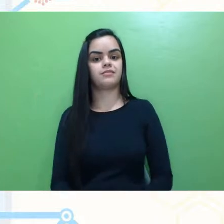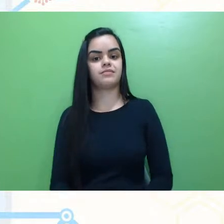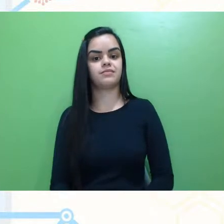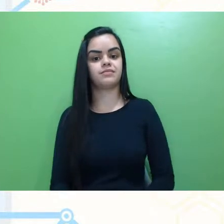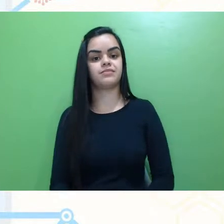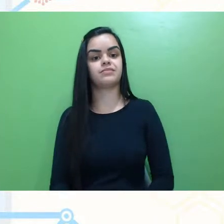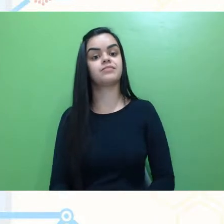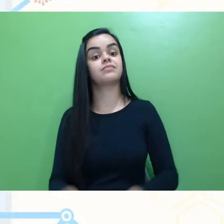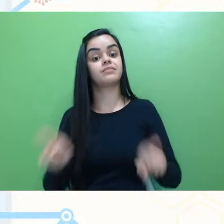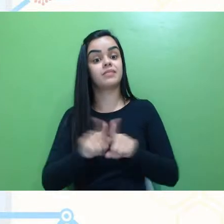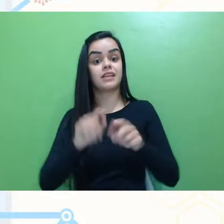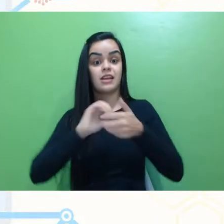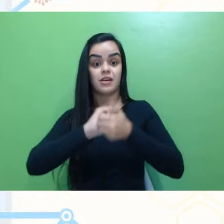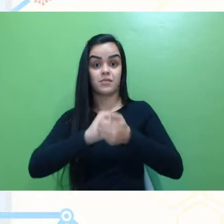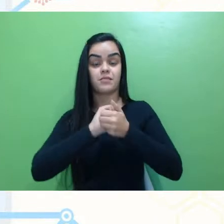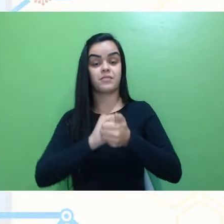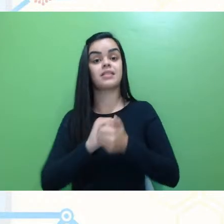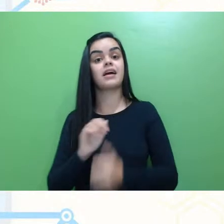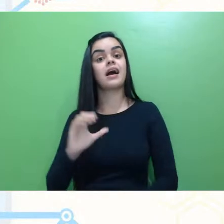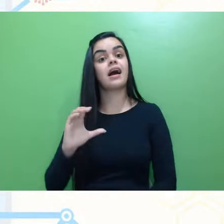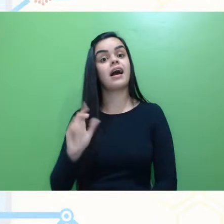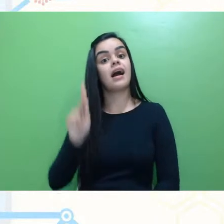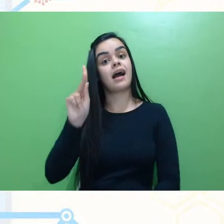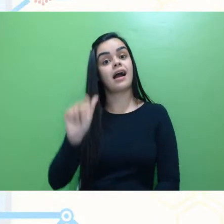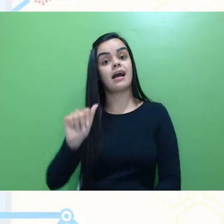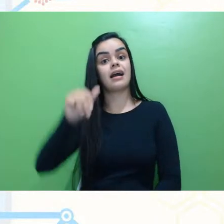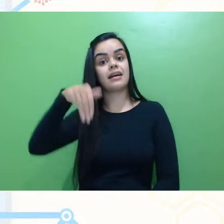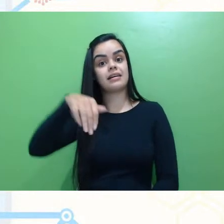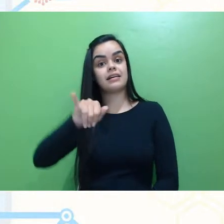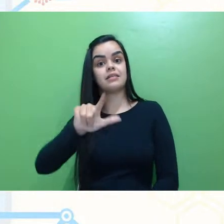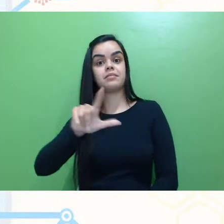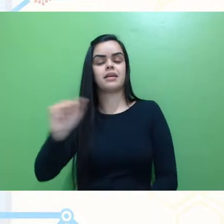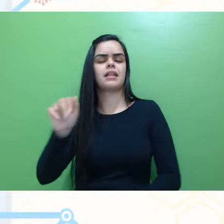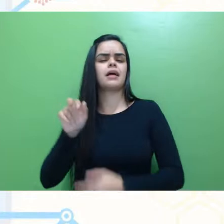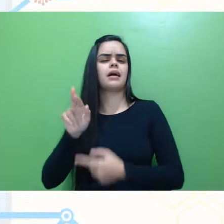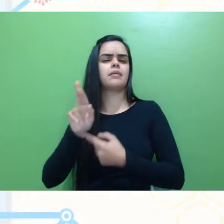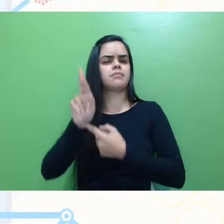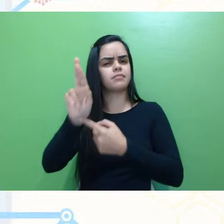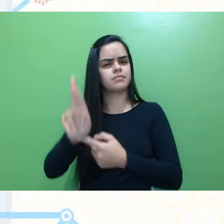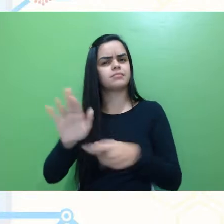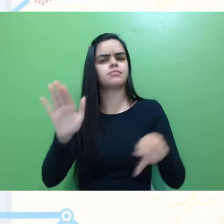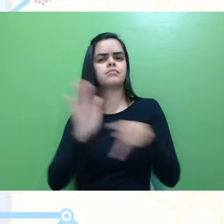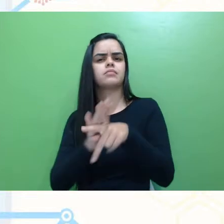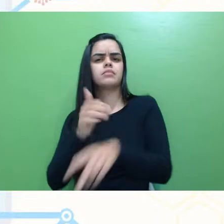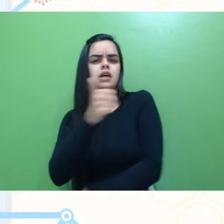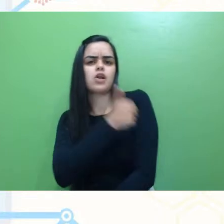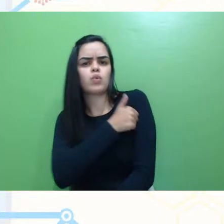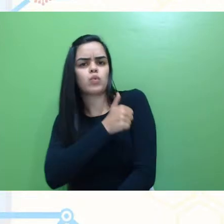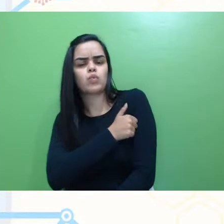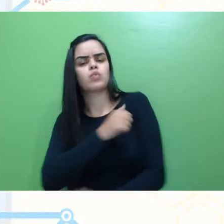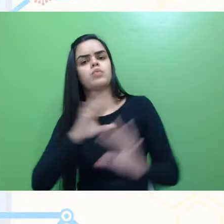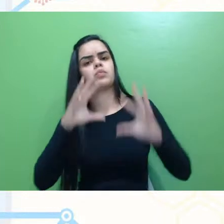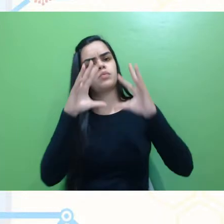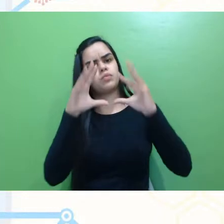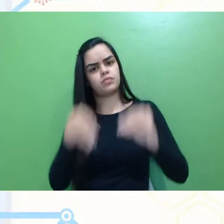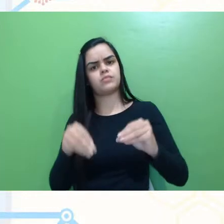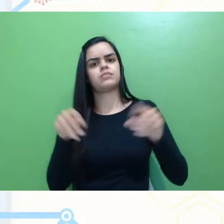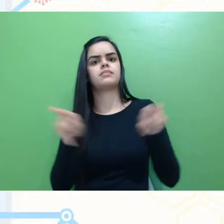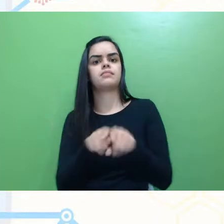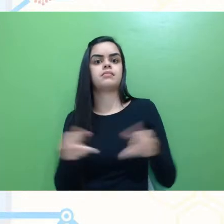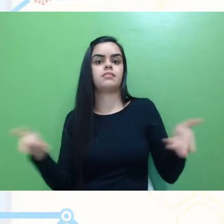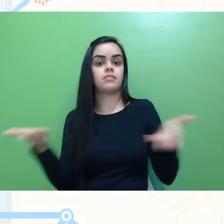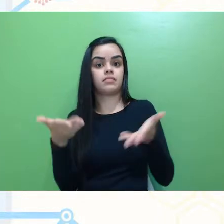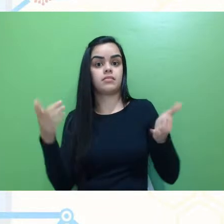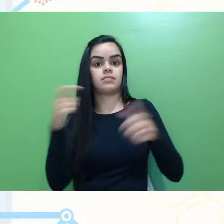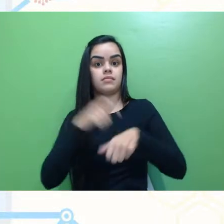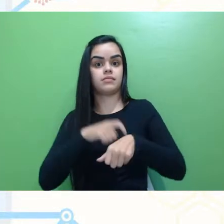Quero cumprimentar, então, também a Camila, que acaba representando os discentes e as discentes do programa, né, nesse momento,